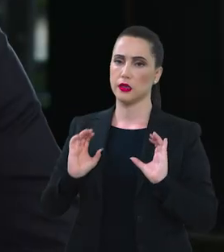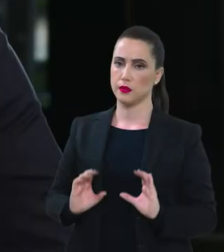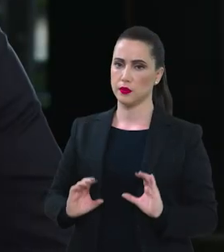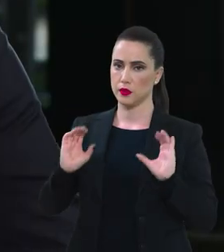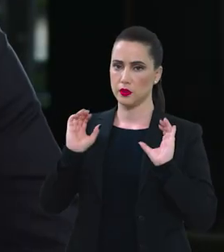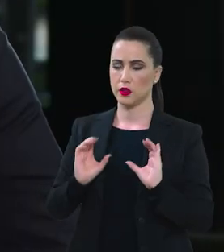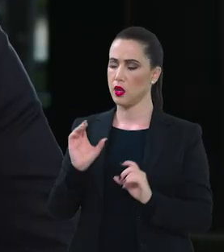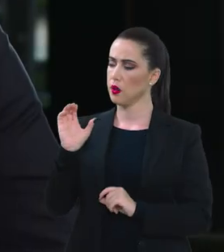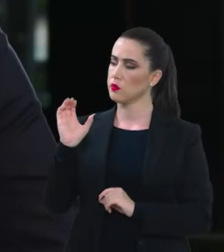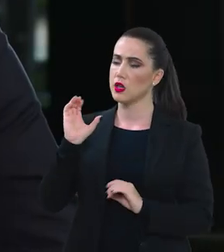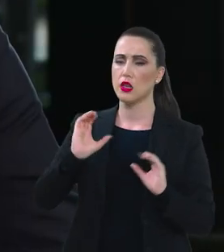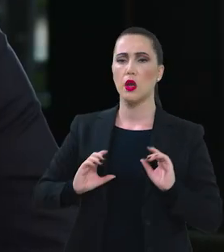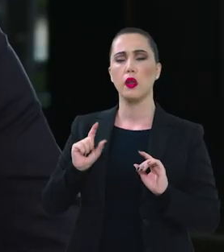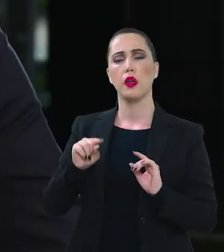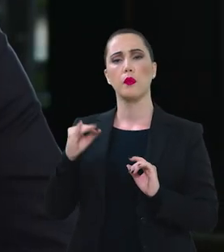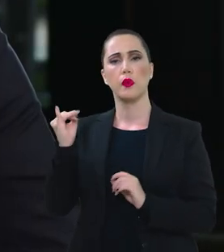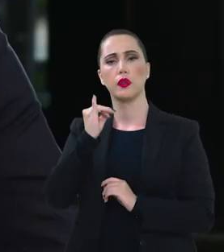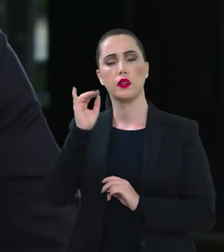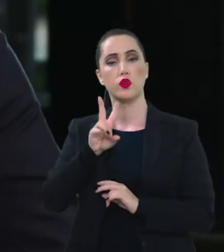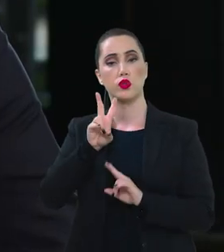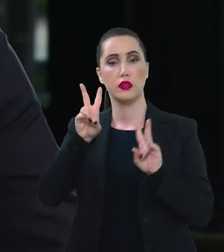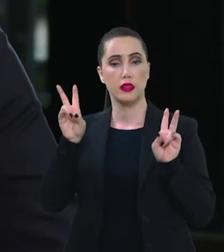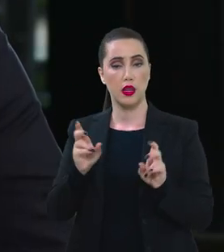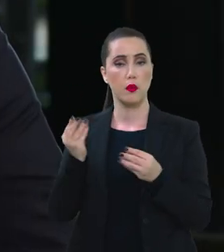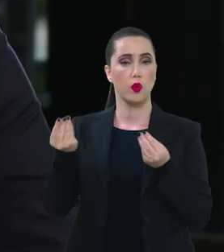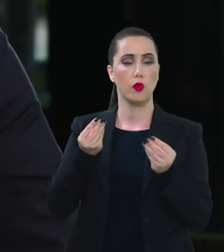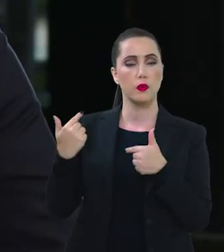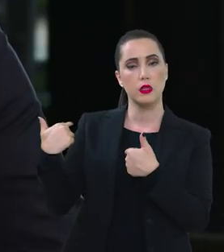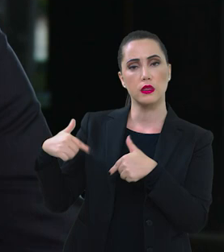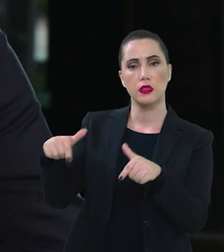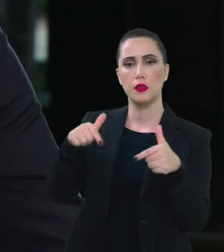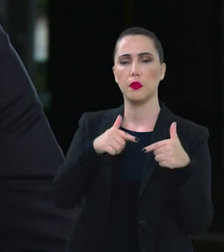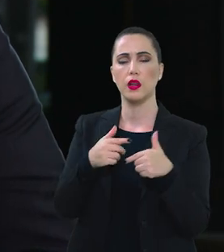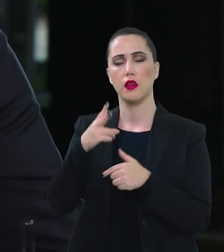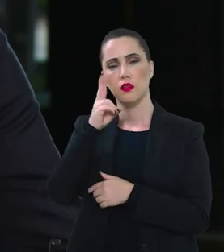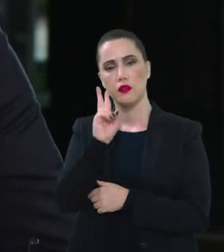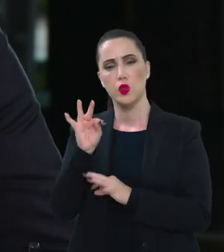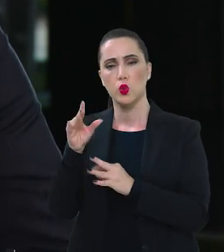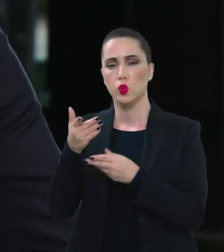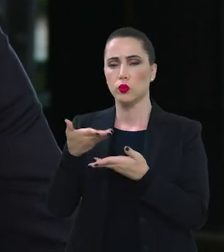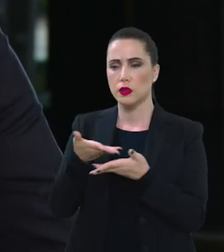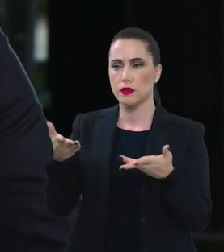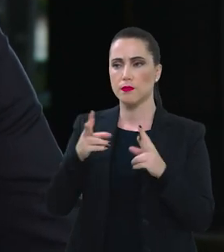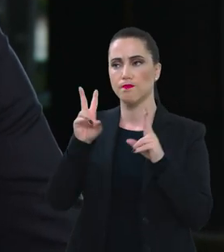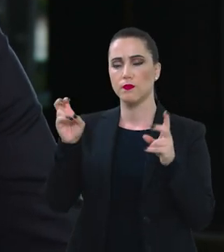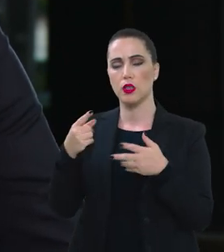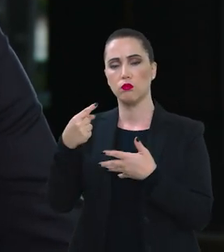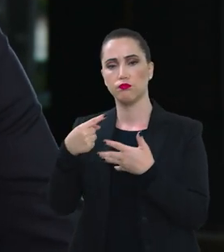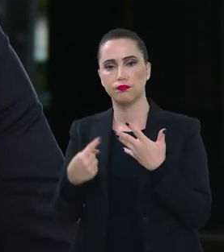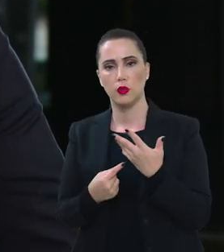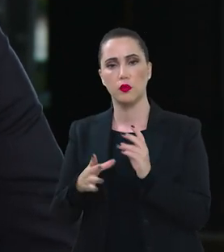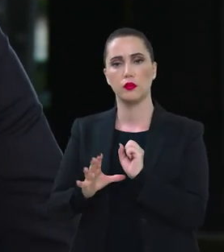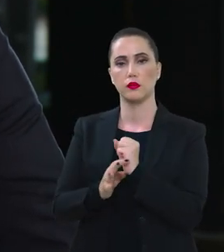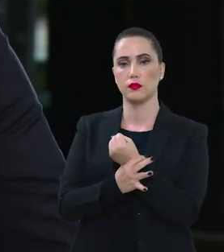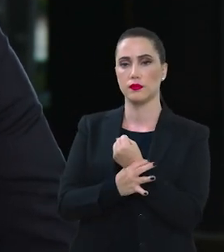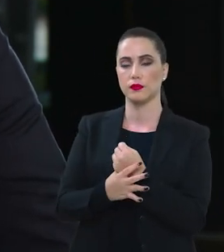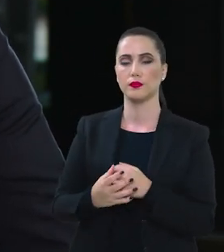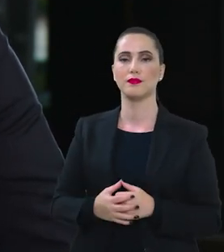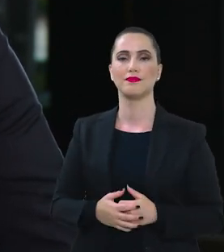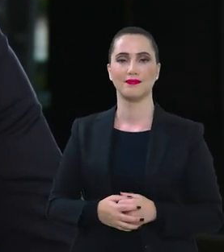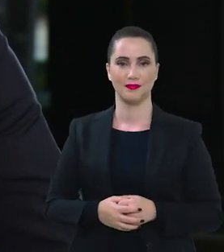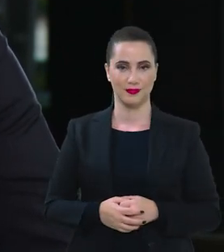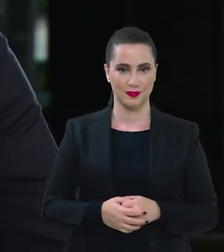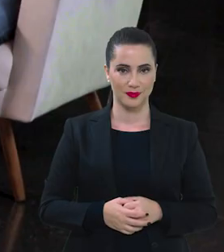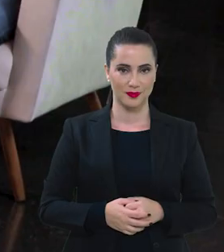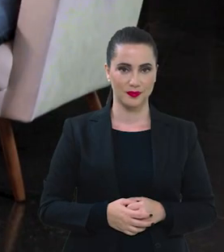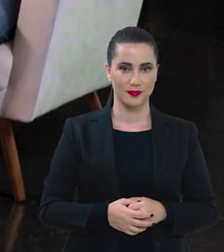questão da cidadania, que é uma palavra-chave no PRONAS. Como é que ela vai ser trabalhada considerando todos esses aspectos ligados à segurança